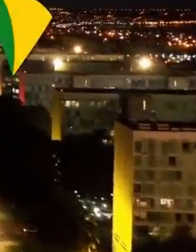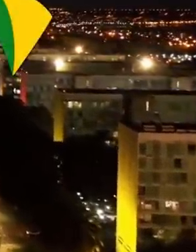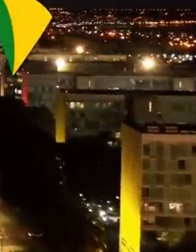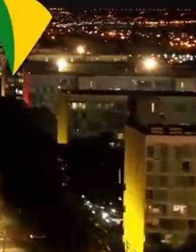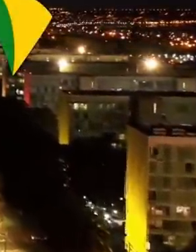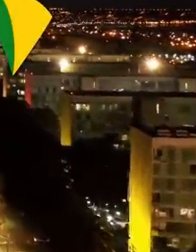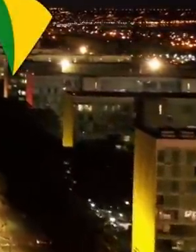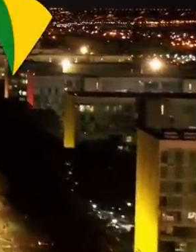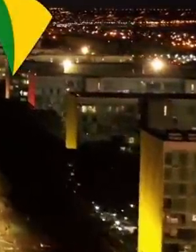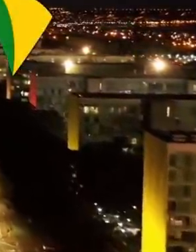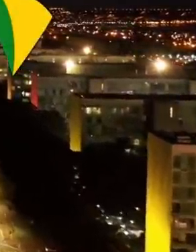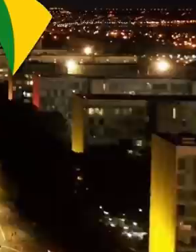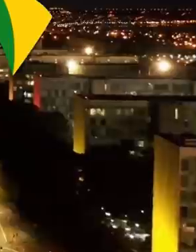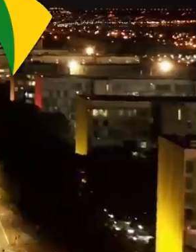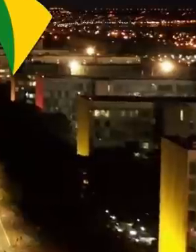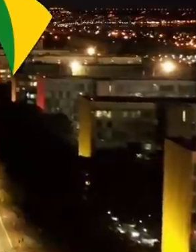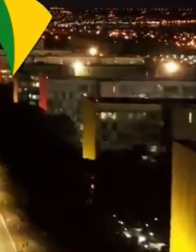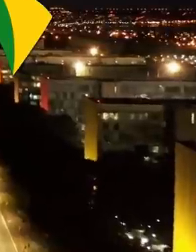continua